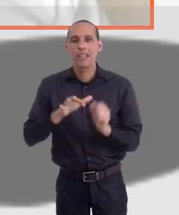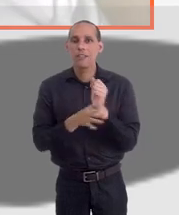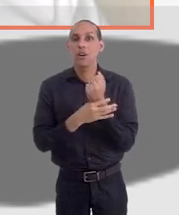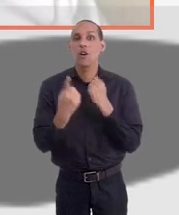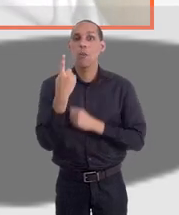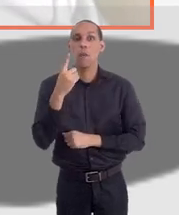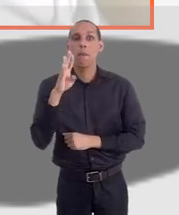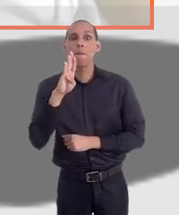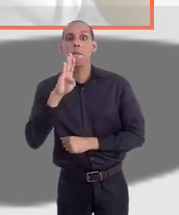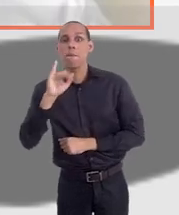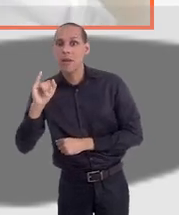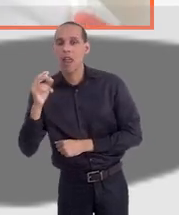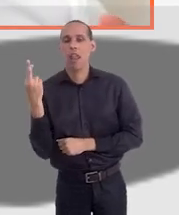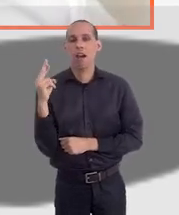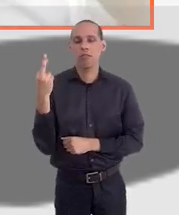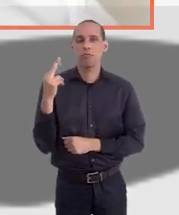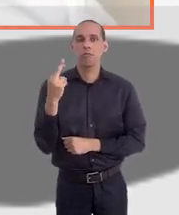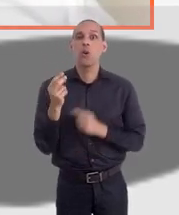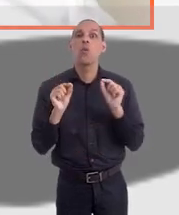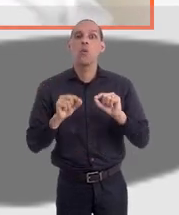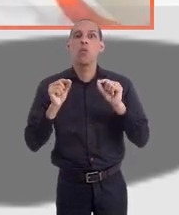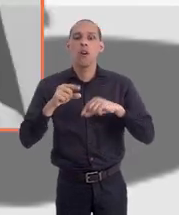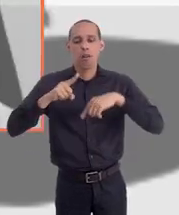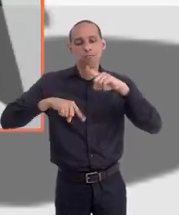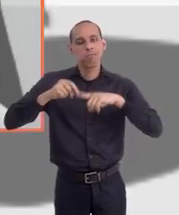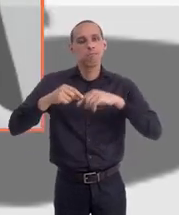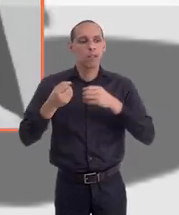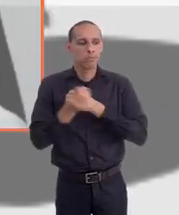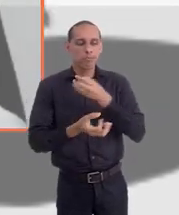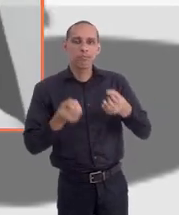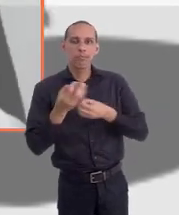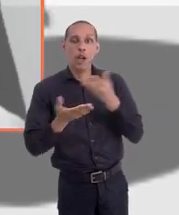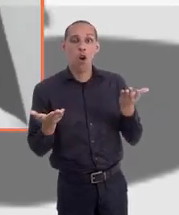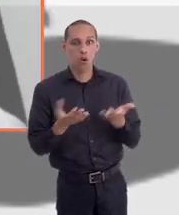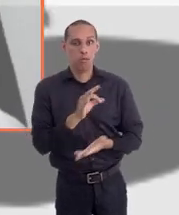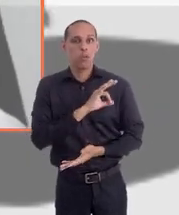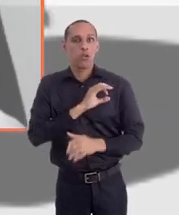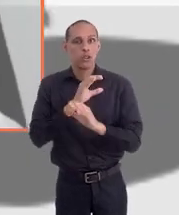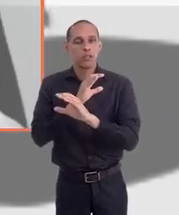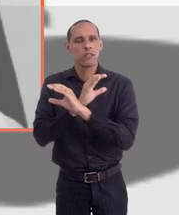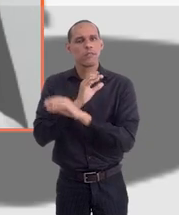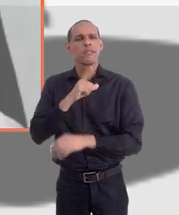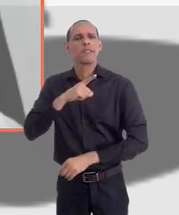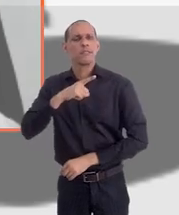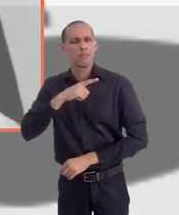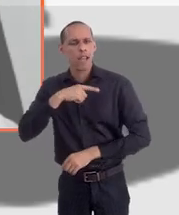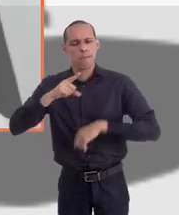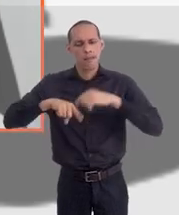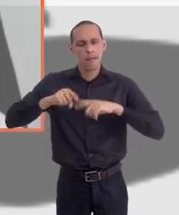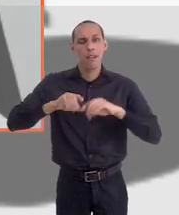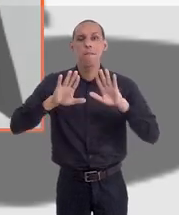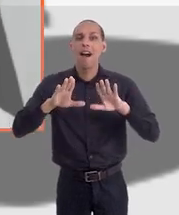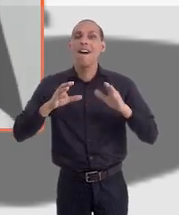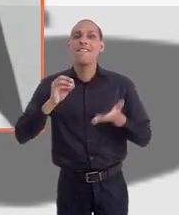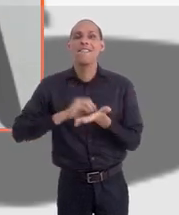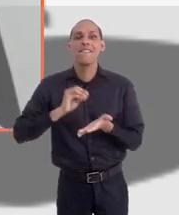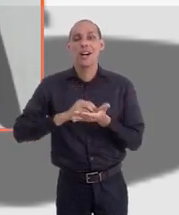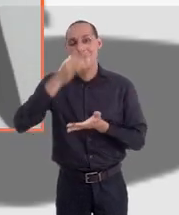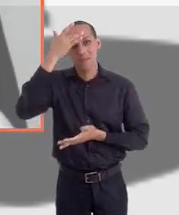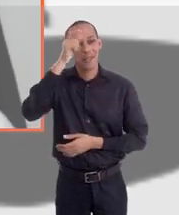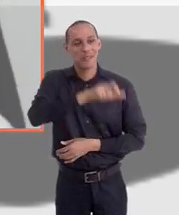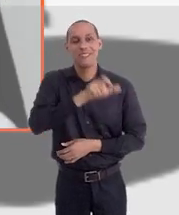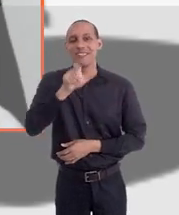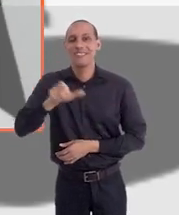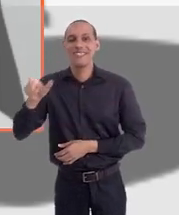foi investido um bilhão de reais em recursos materiais. Então, hoje a Polícia Civil está bem equipada materialmente. Falta agora o recurso